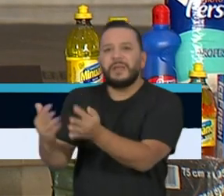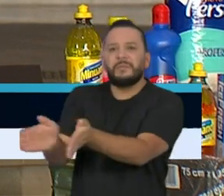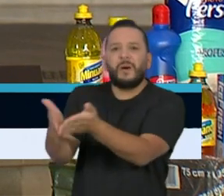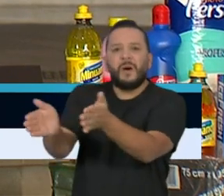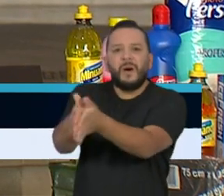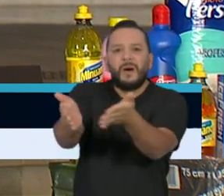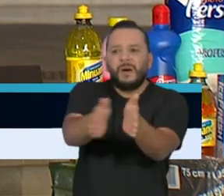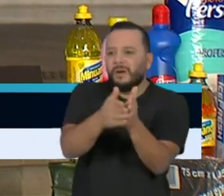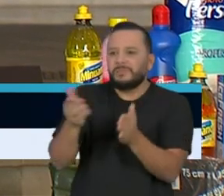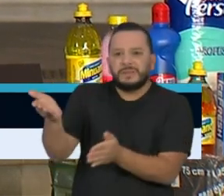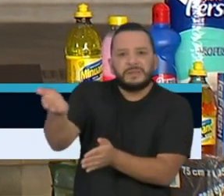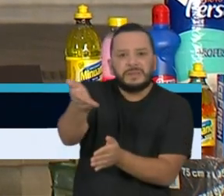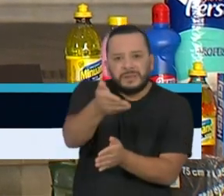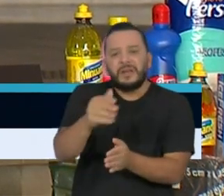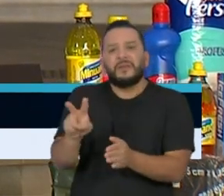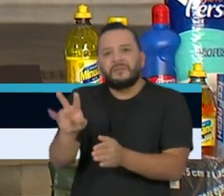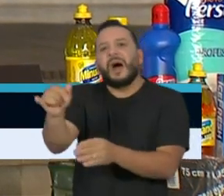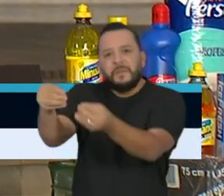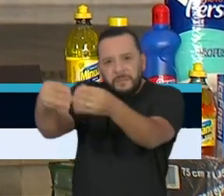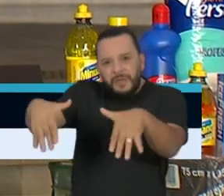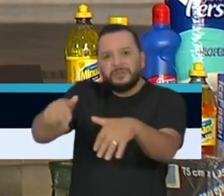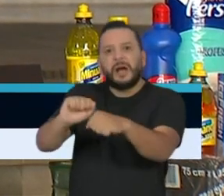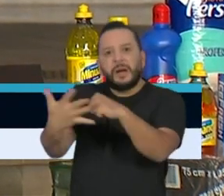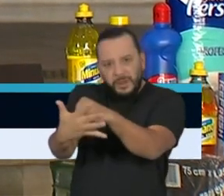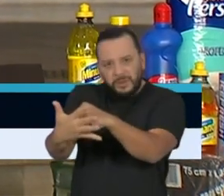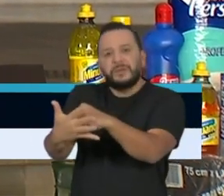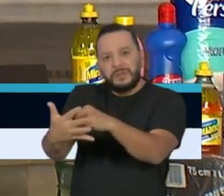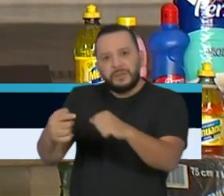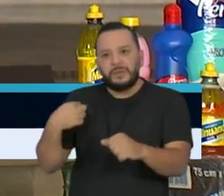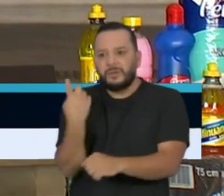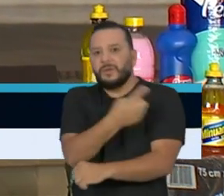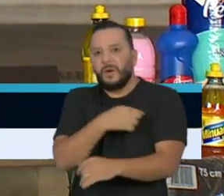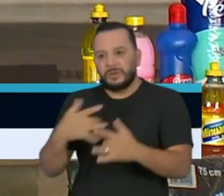social e serão afetadas pela crise do coronavírus.